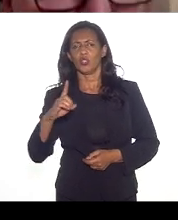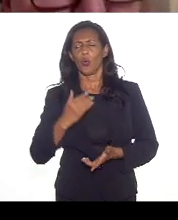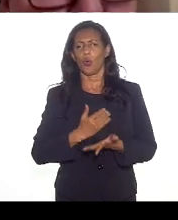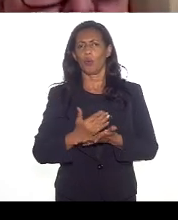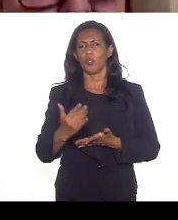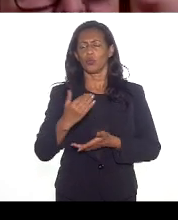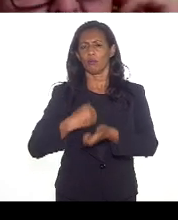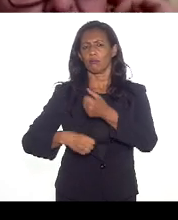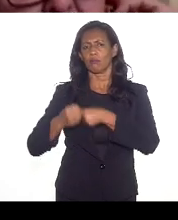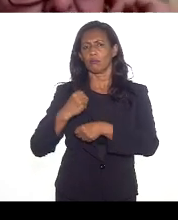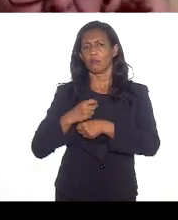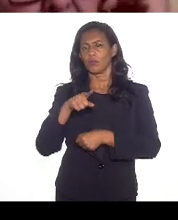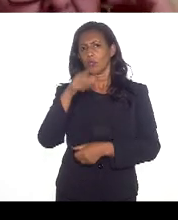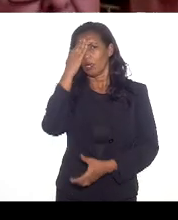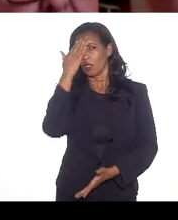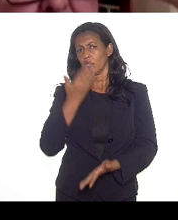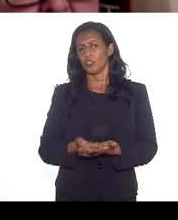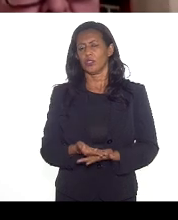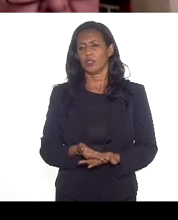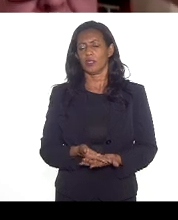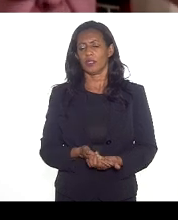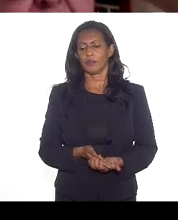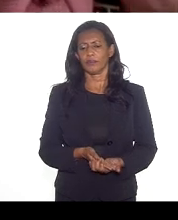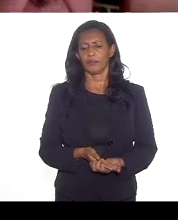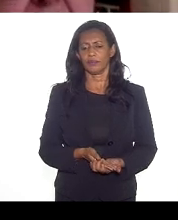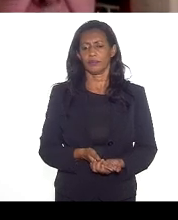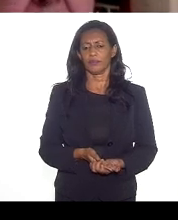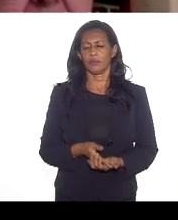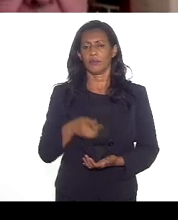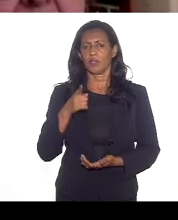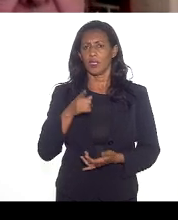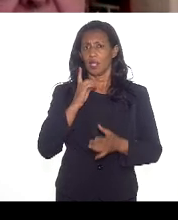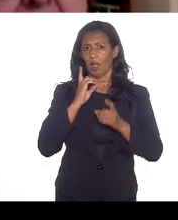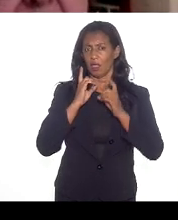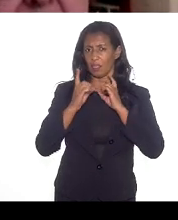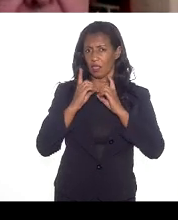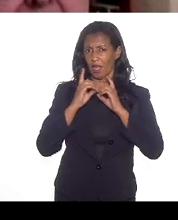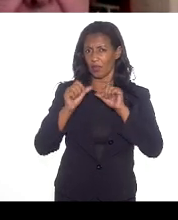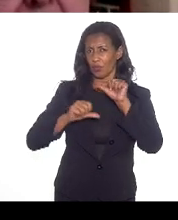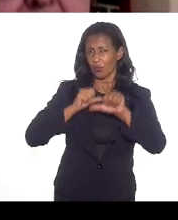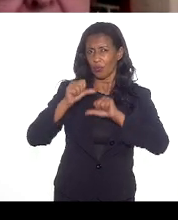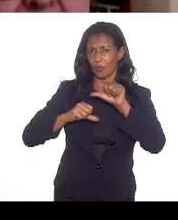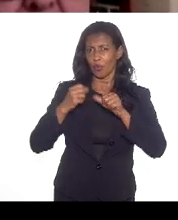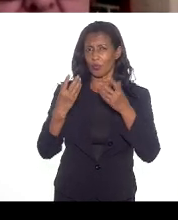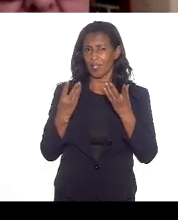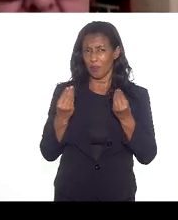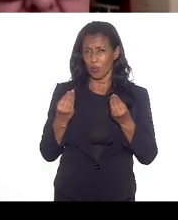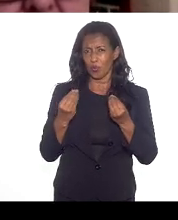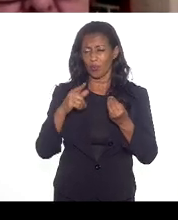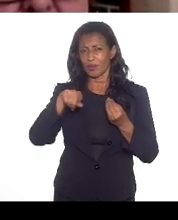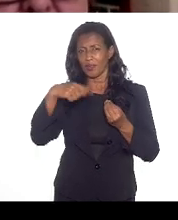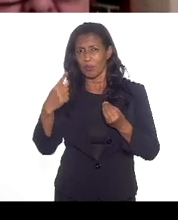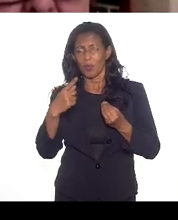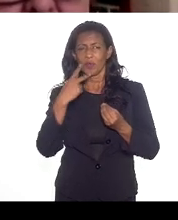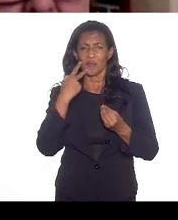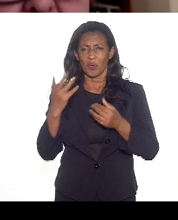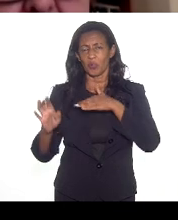passado, se o senhor acredita que, se esses dados vão mudar muito, devido ao que o senhor falou, de empresas